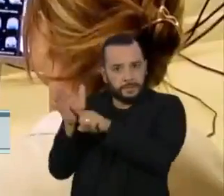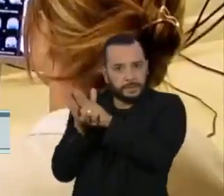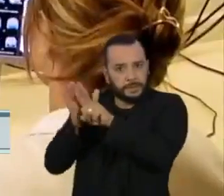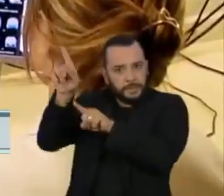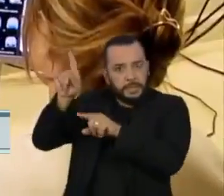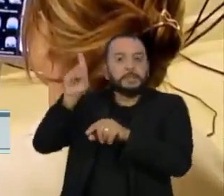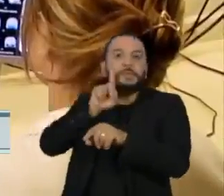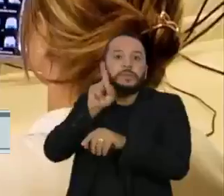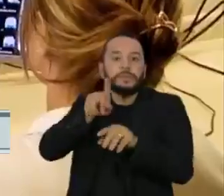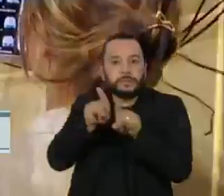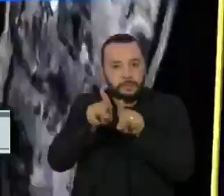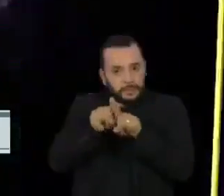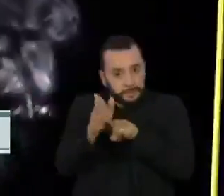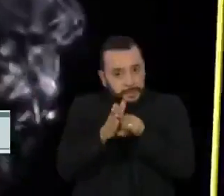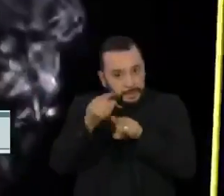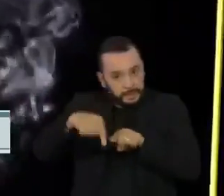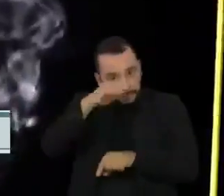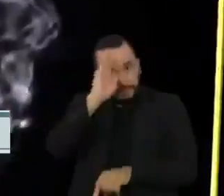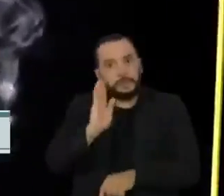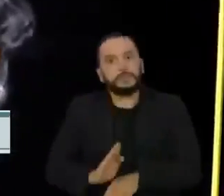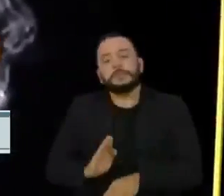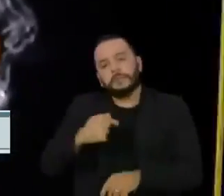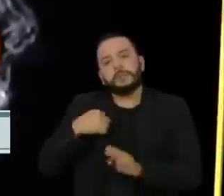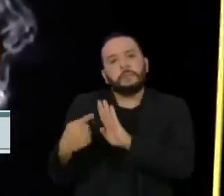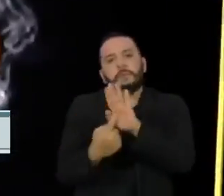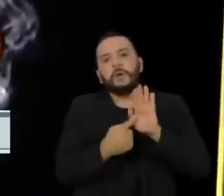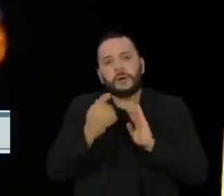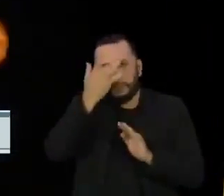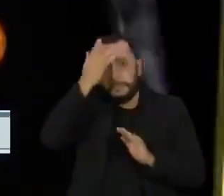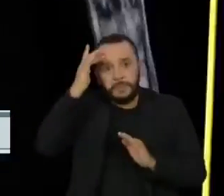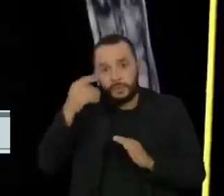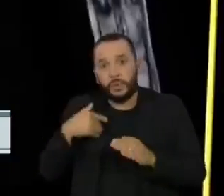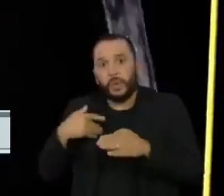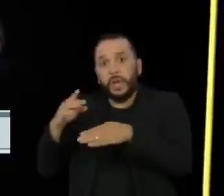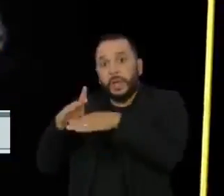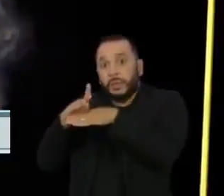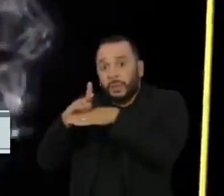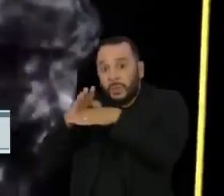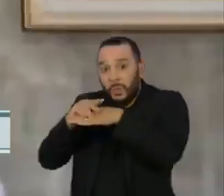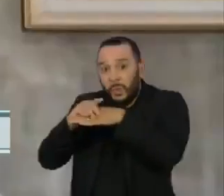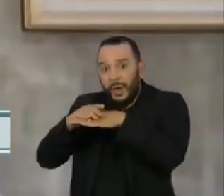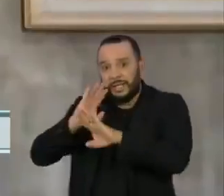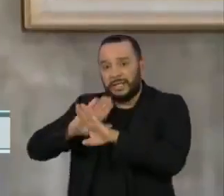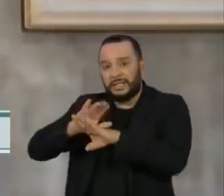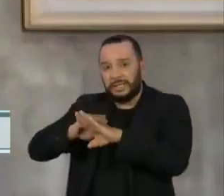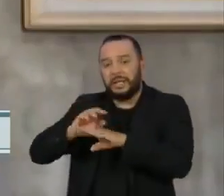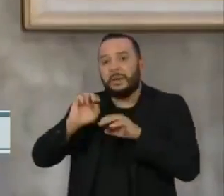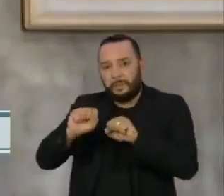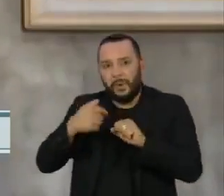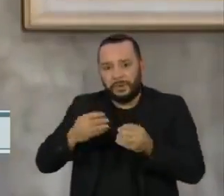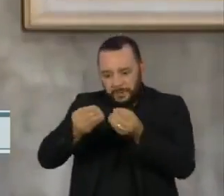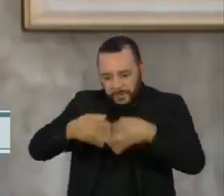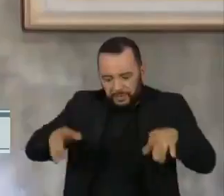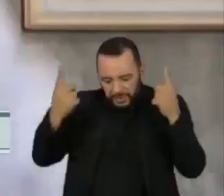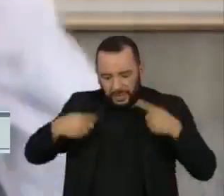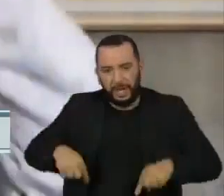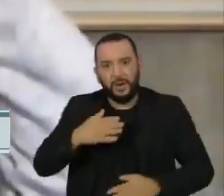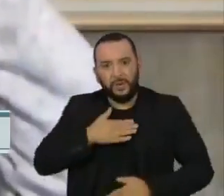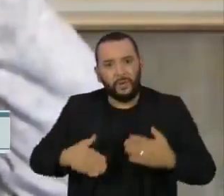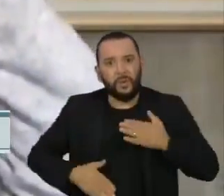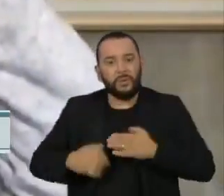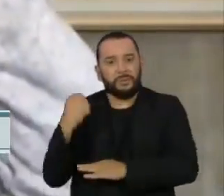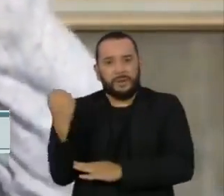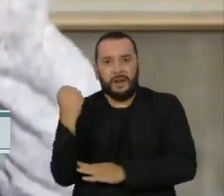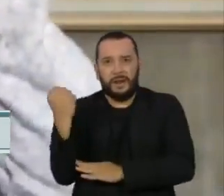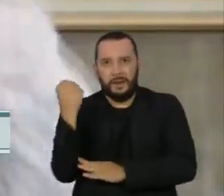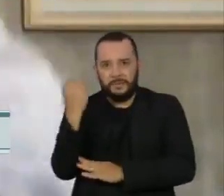apontam que pessoas com comorbidades podem desenvolver sequelas mais graves. Essa condição de afinar a massa cinzenta